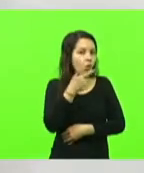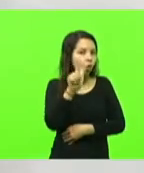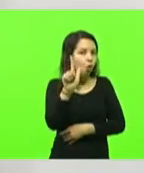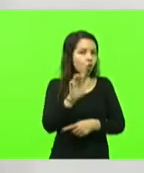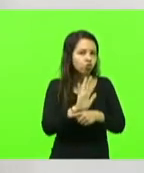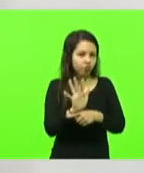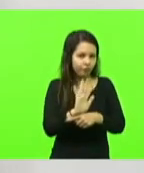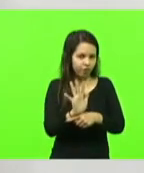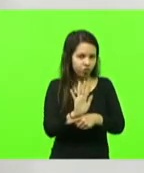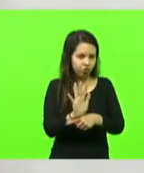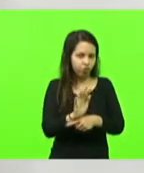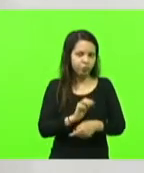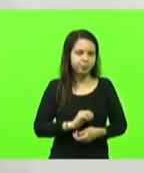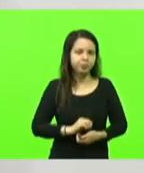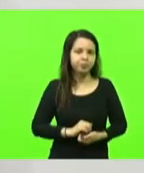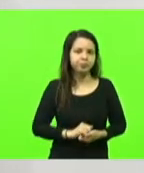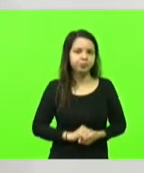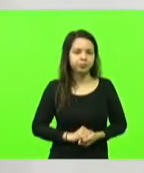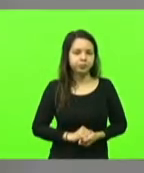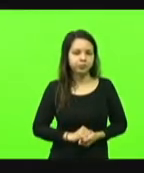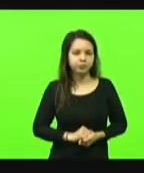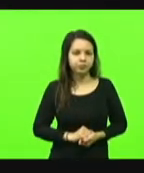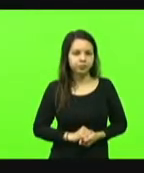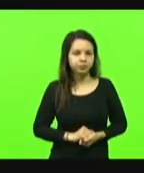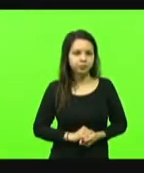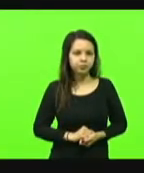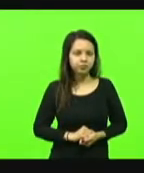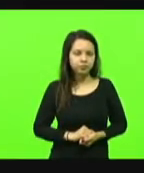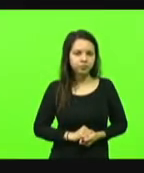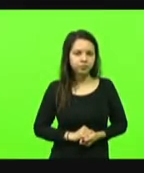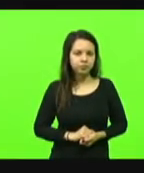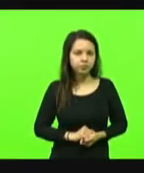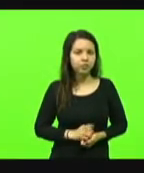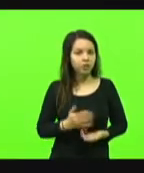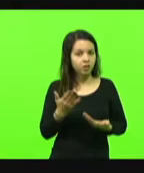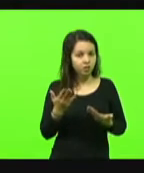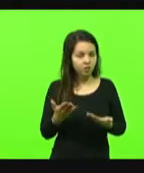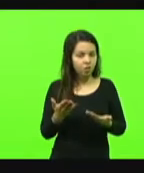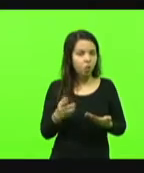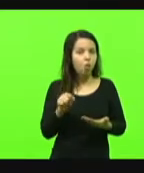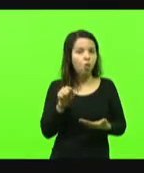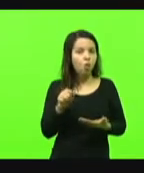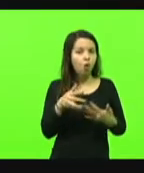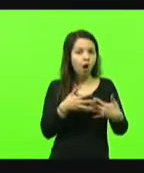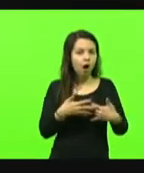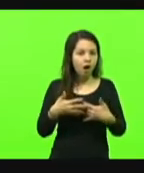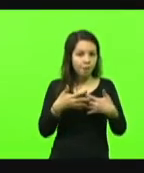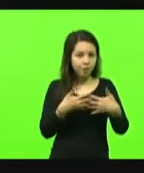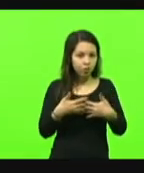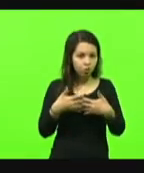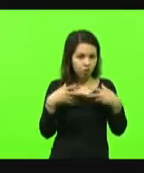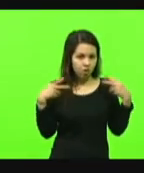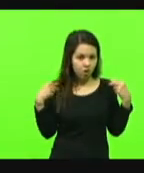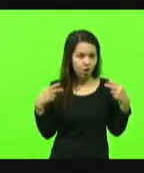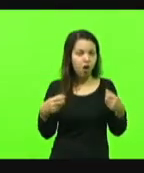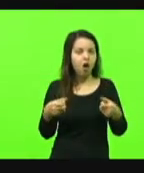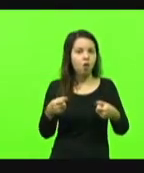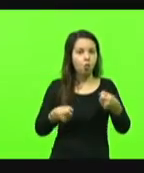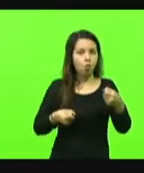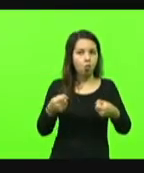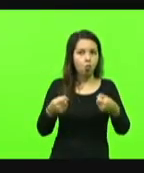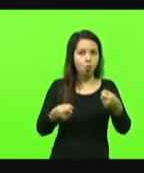Primeiro, da BR-470. Isso aí, um caminhoneiro, o Gava, lá do